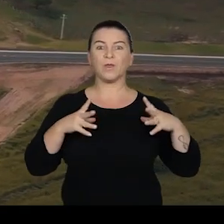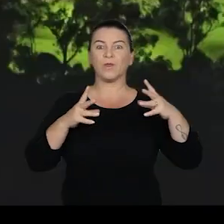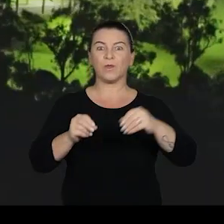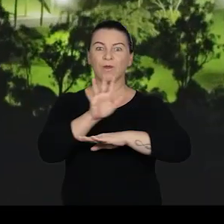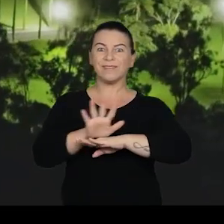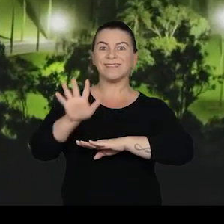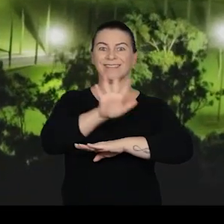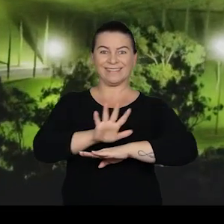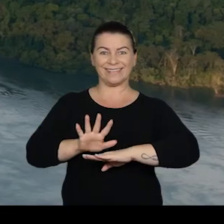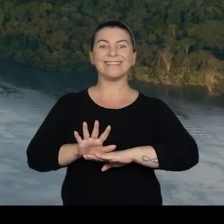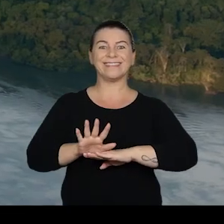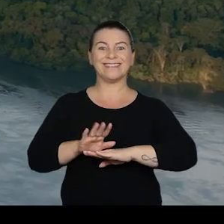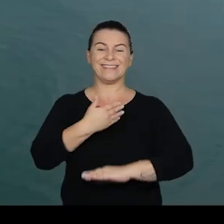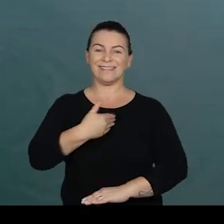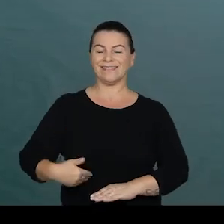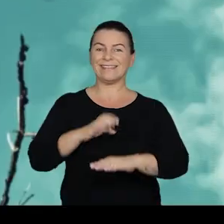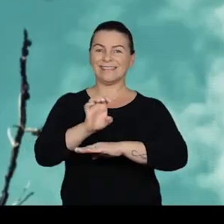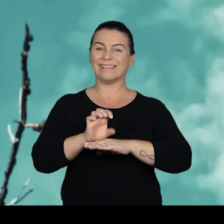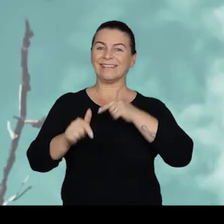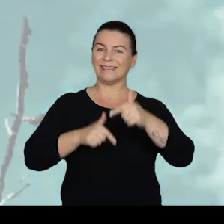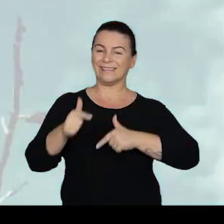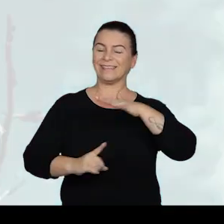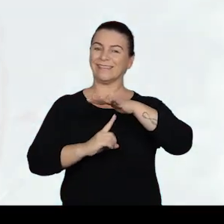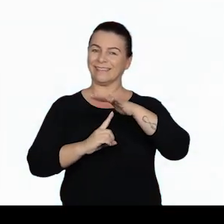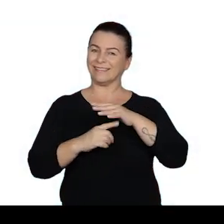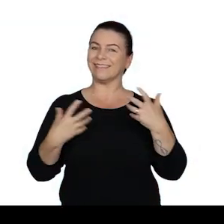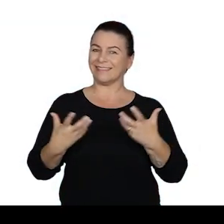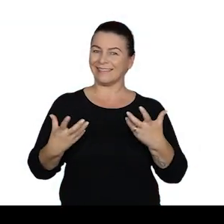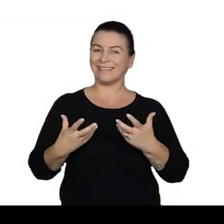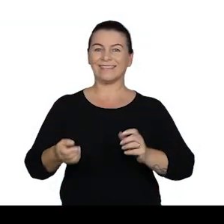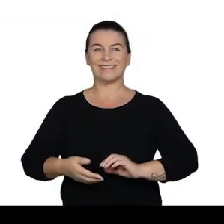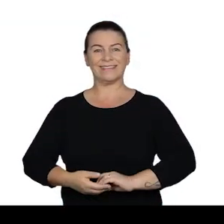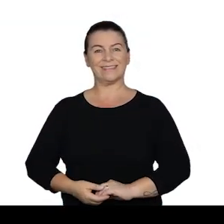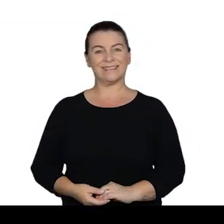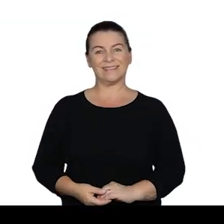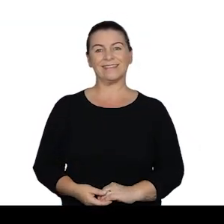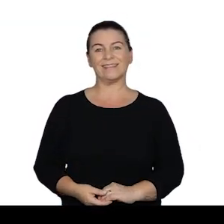grandes obras em todas as áreas e em todas as regiões. Governo do Estado. Trabalhando pelo Paraná que a gente quer. Governo